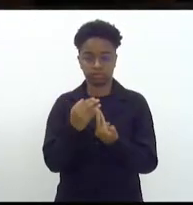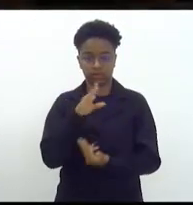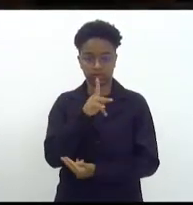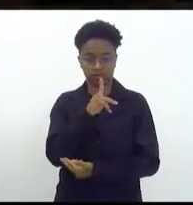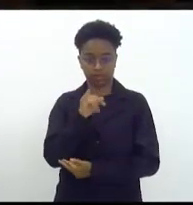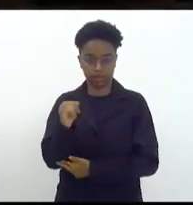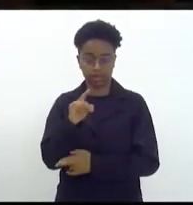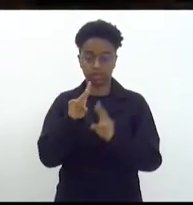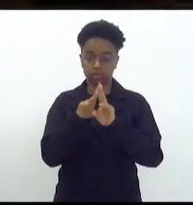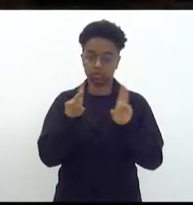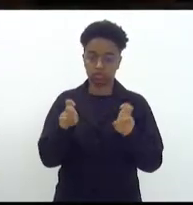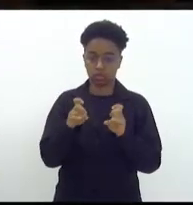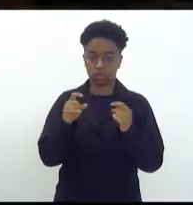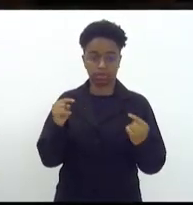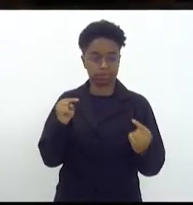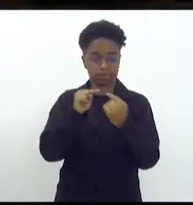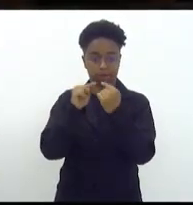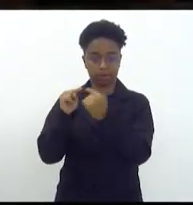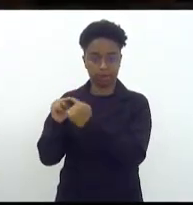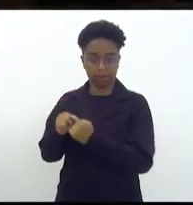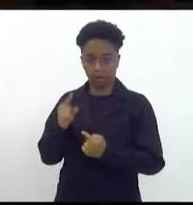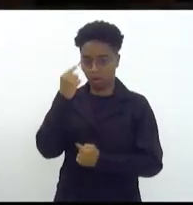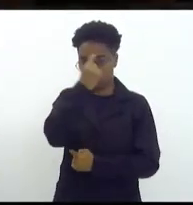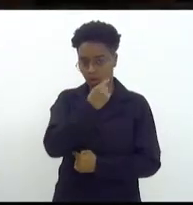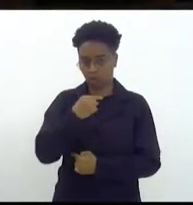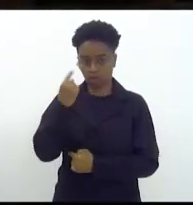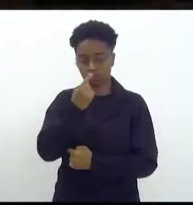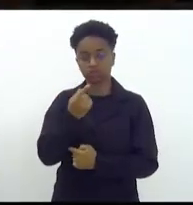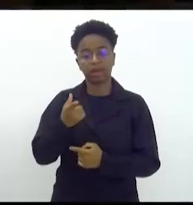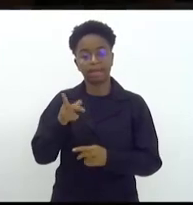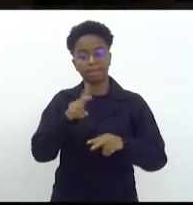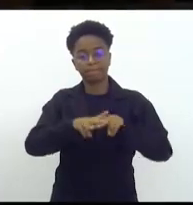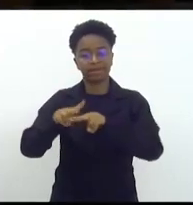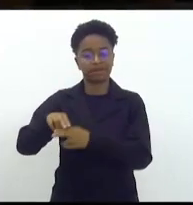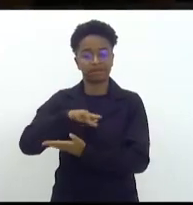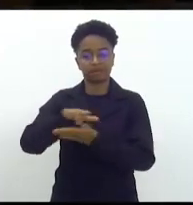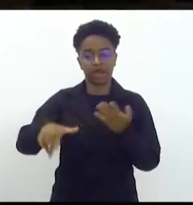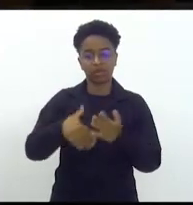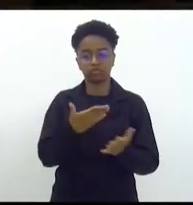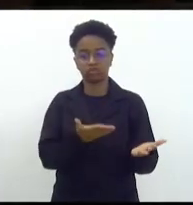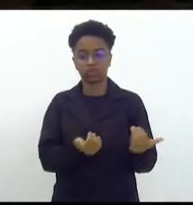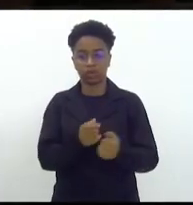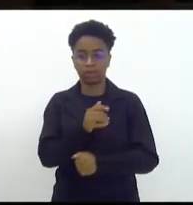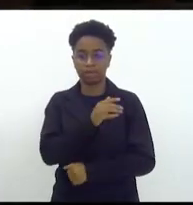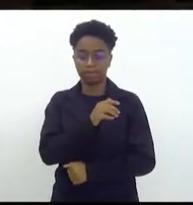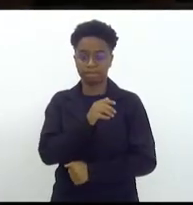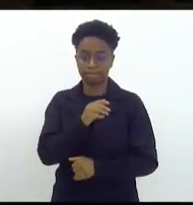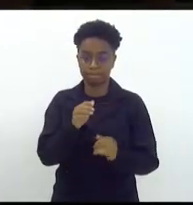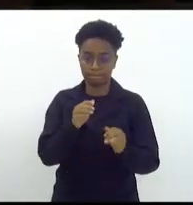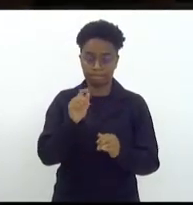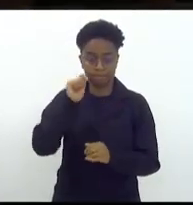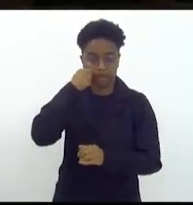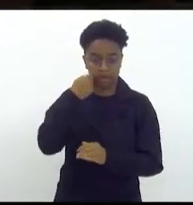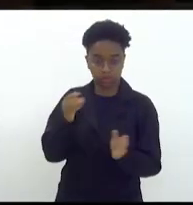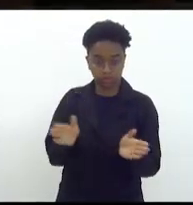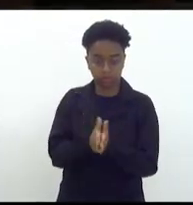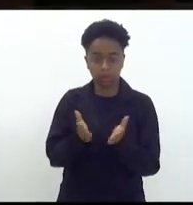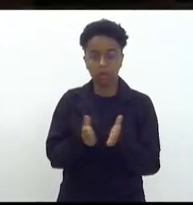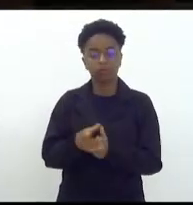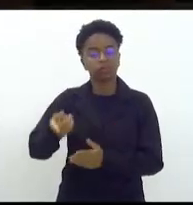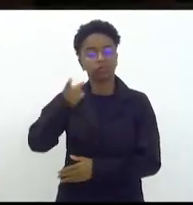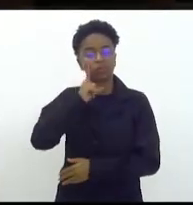com relação ao reconhecimento fotográfico que tem prendido jovens pretos pobres todos os dias